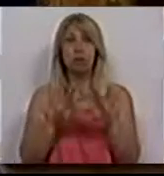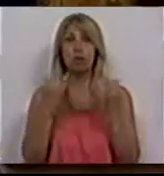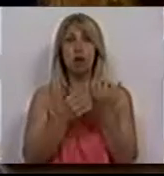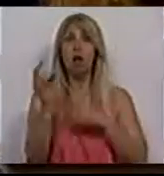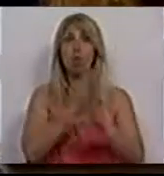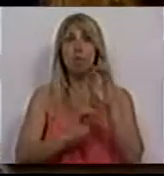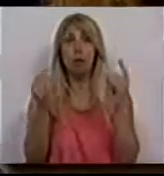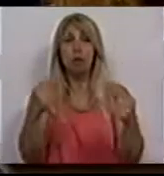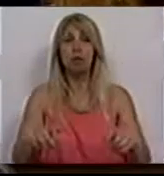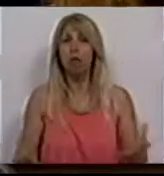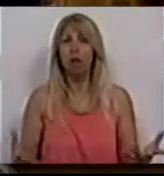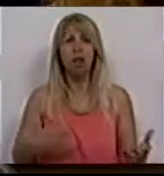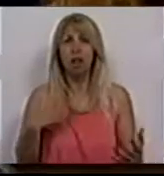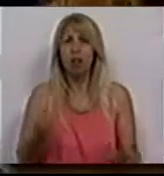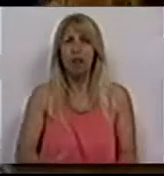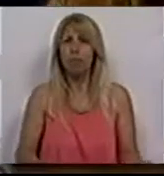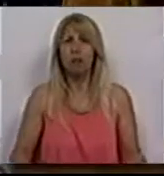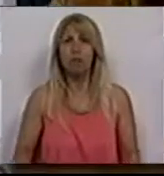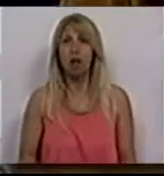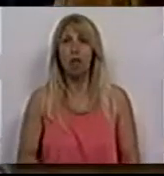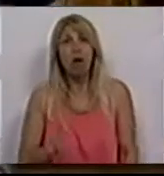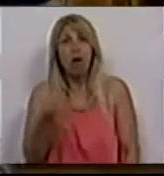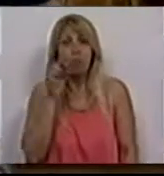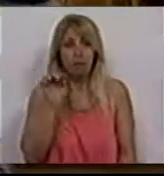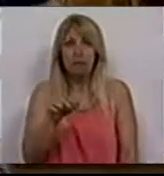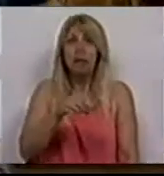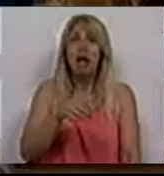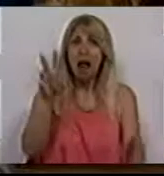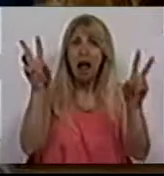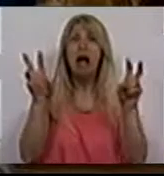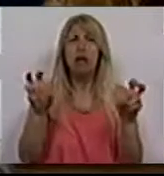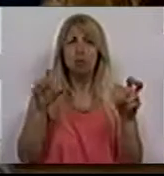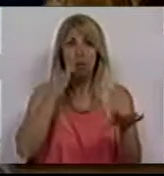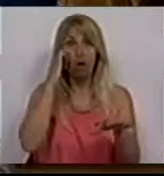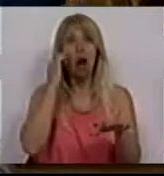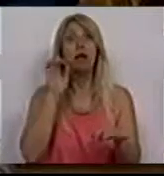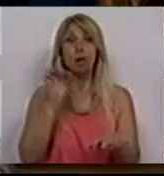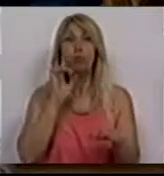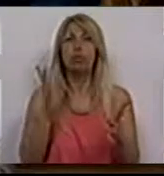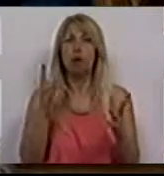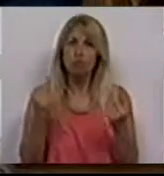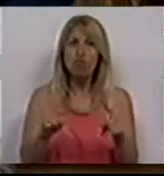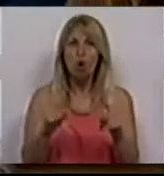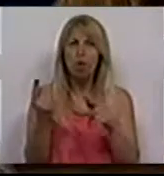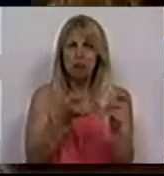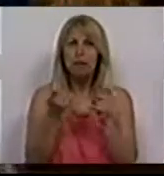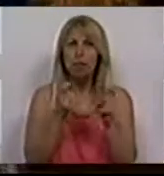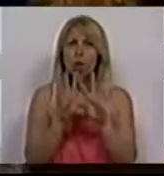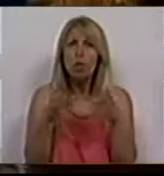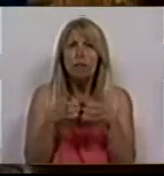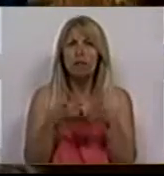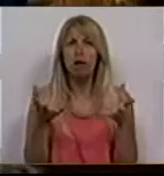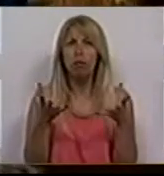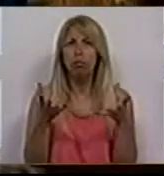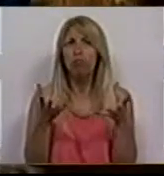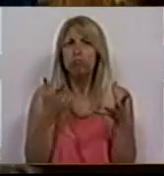É de lamentar. Será que este assunto, que é tão grave e que reconhecemos que é tão importante, só pode ser debatido em Comissão? Será que não tem lugar